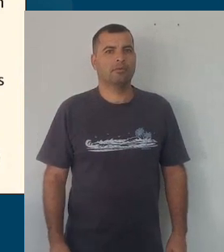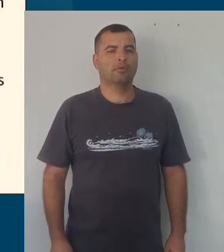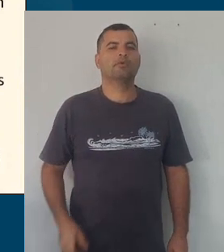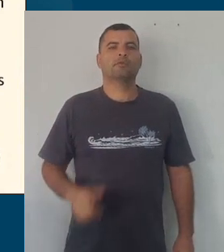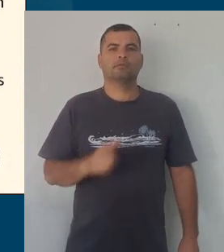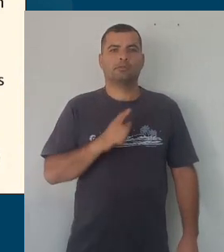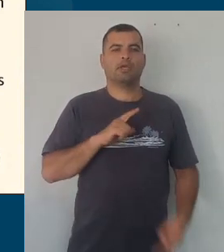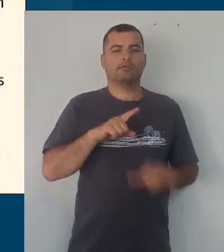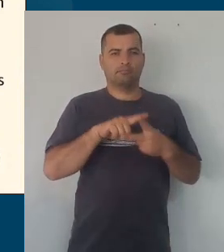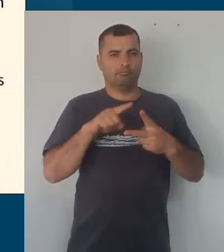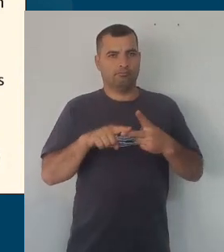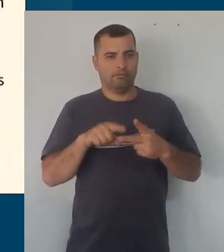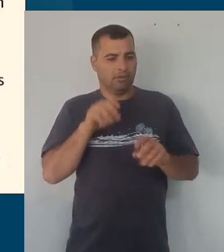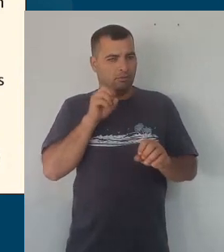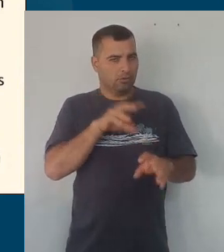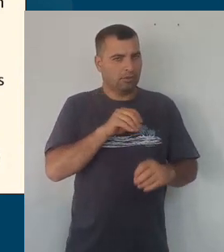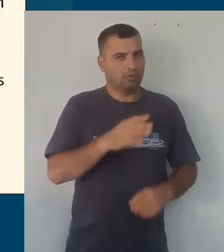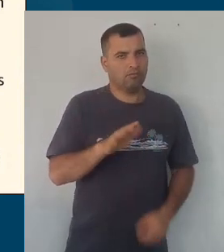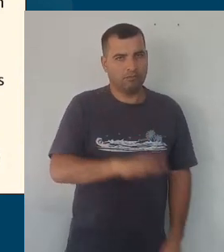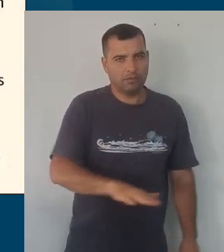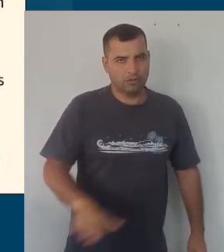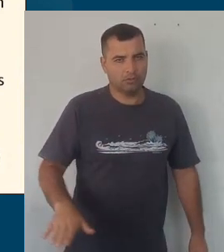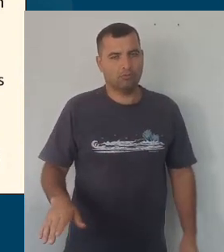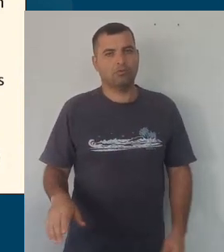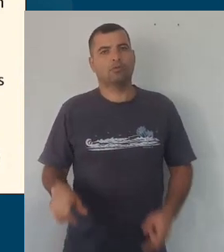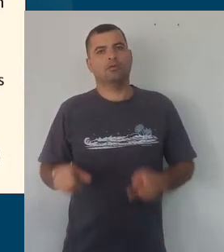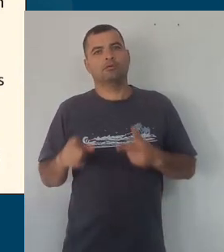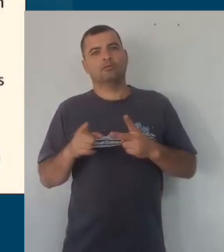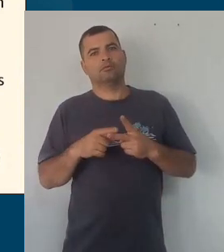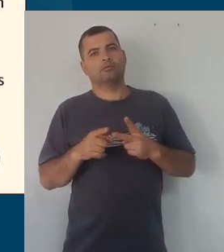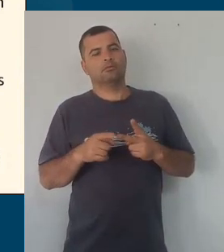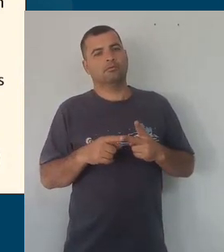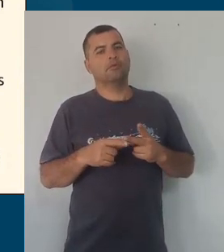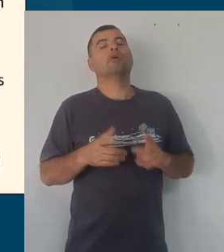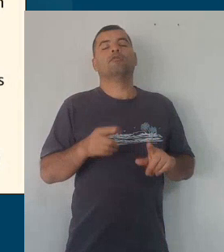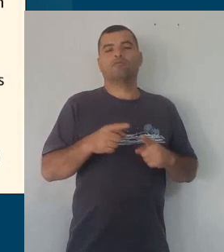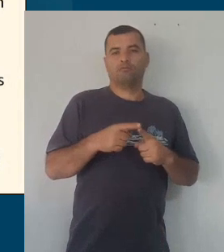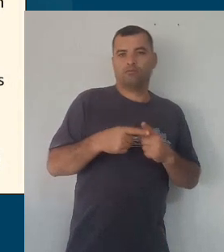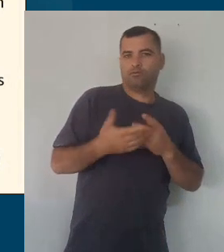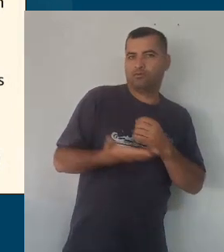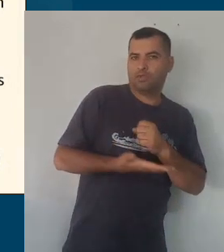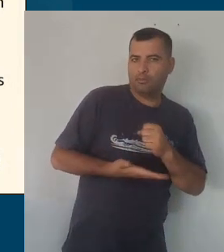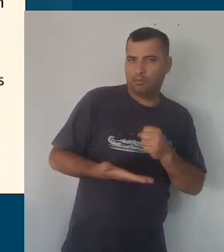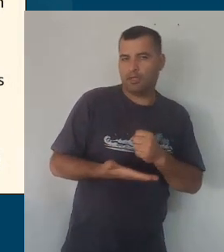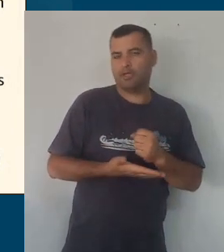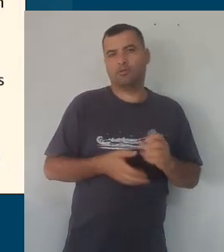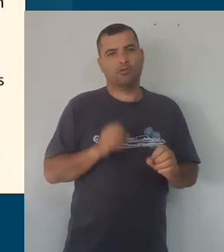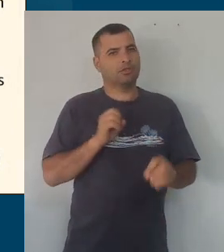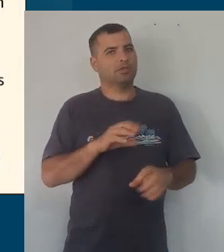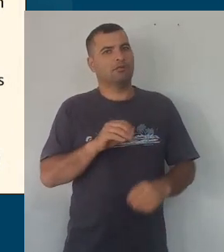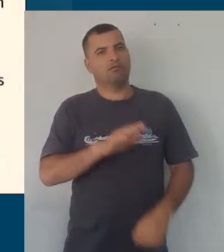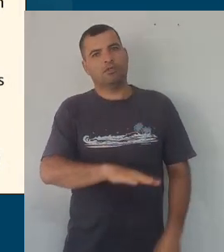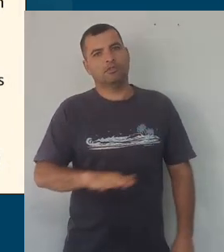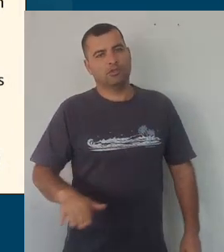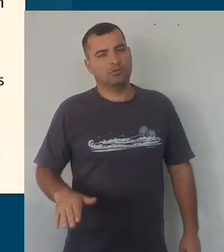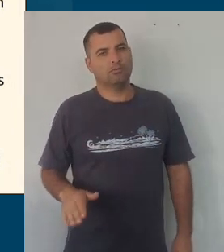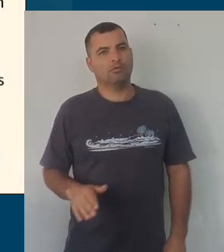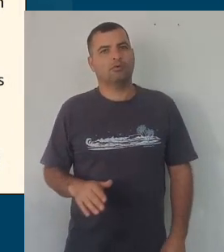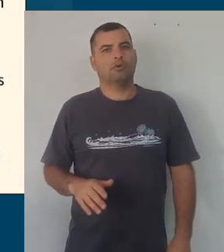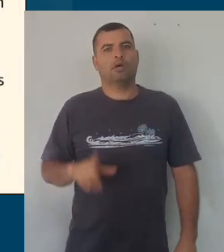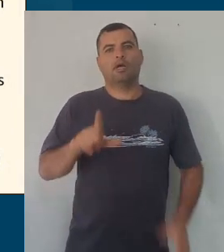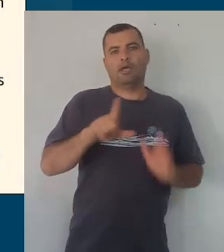nas duas etapas. A etapa da educação infantil, vamos tratar dos fundamentos da educação infantil, tratamos das bases